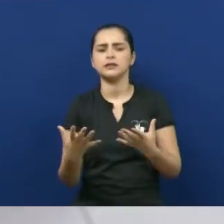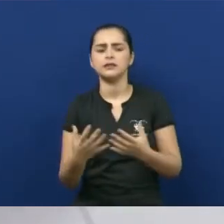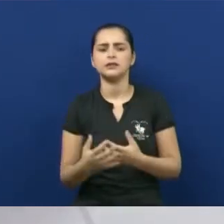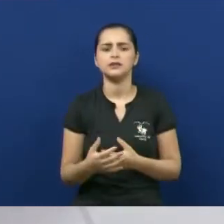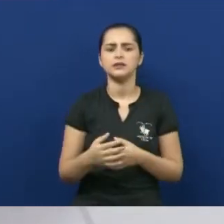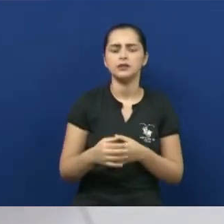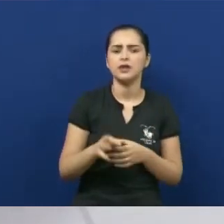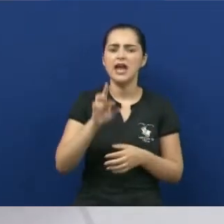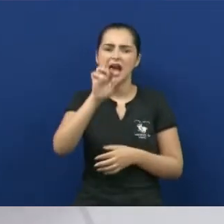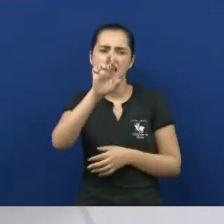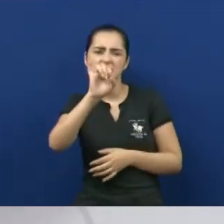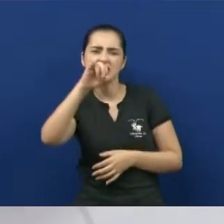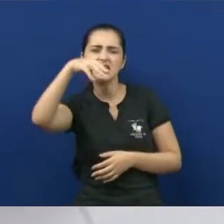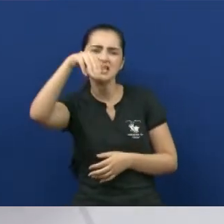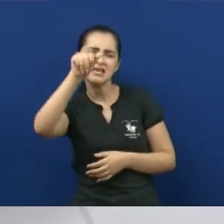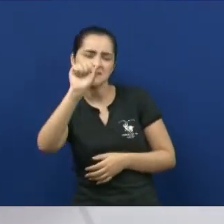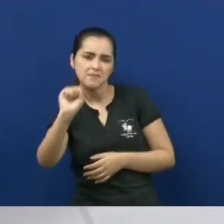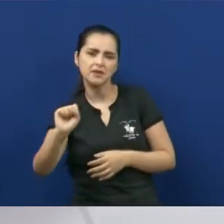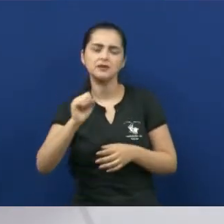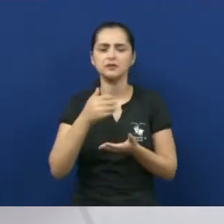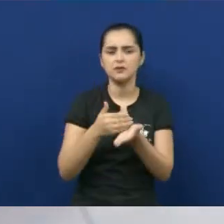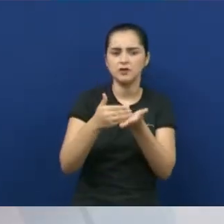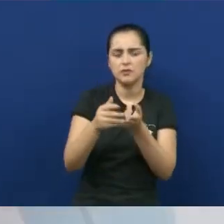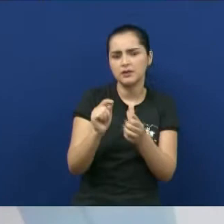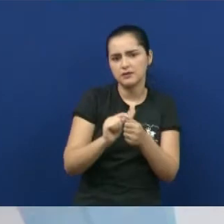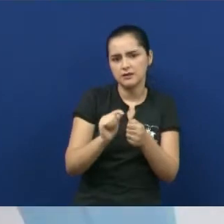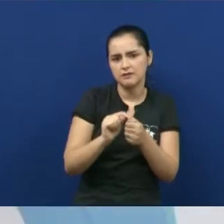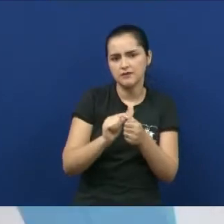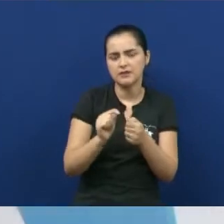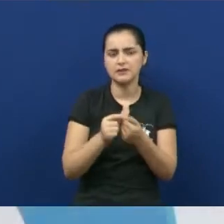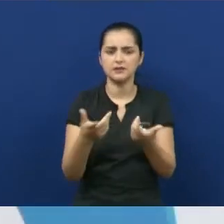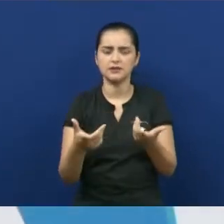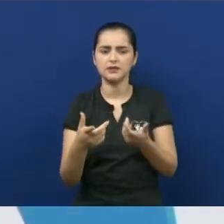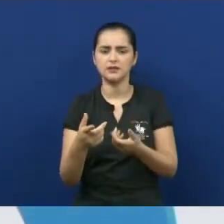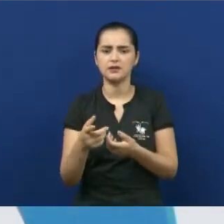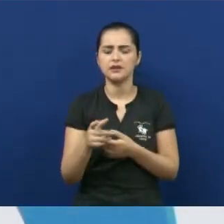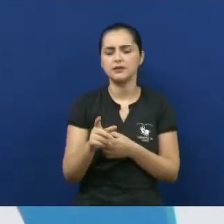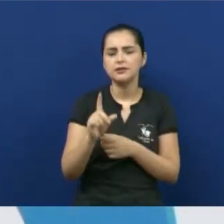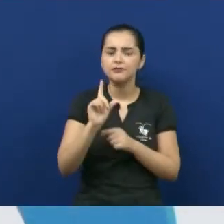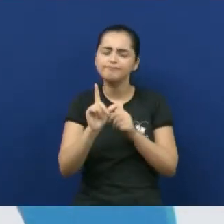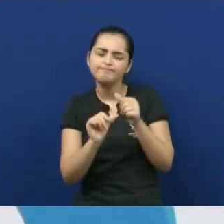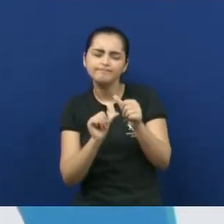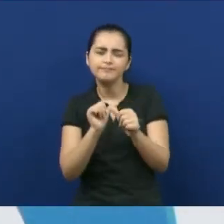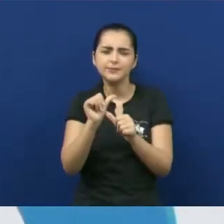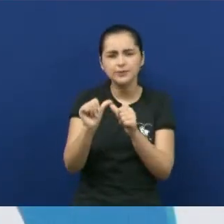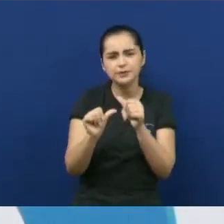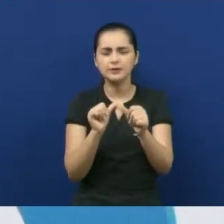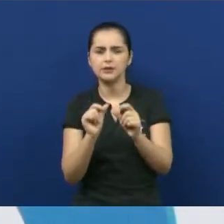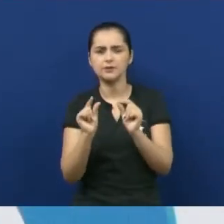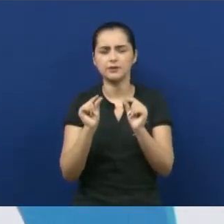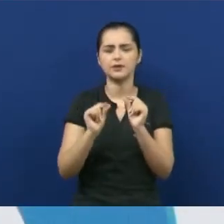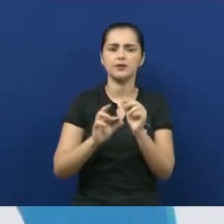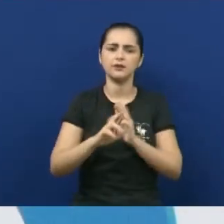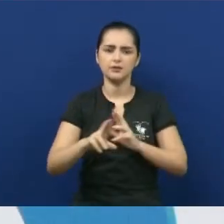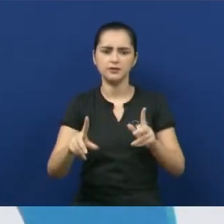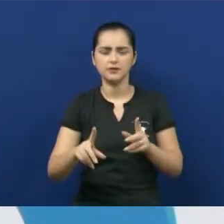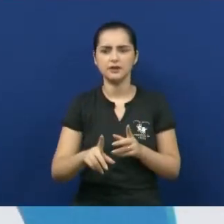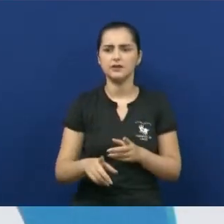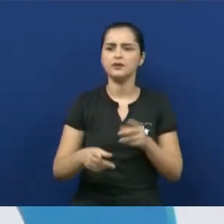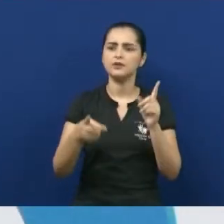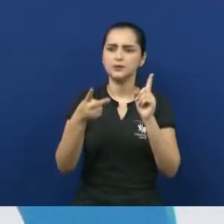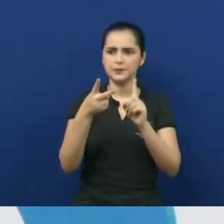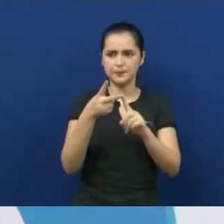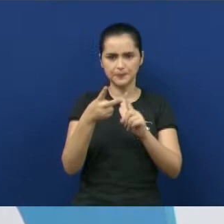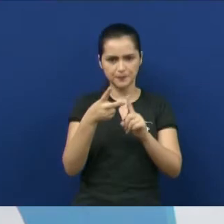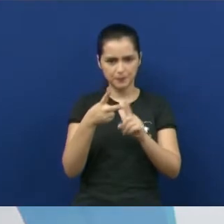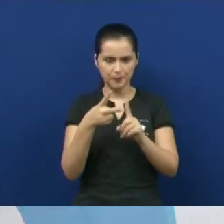de rima. Então, eles começaram a fazer umas poesias que saíam do quadrado. O anarquismo em sentido destruidor.